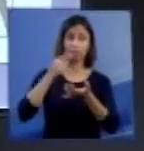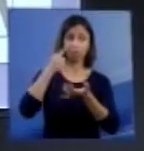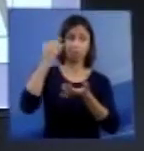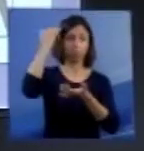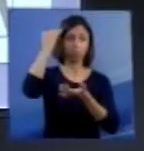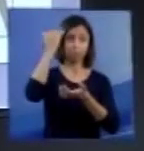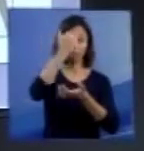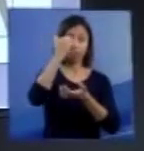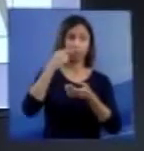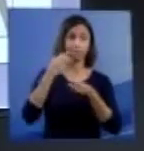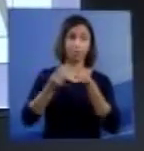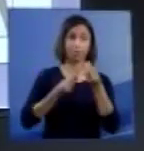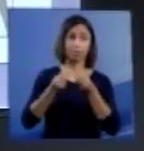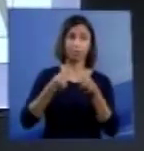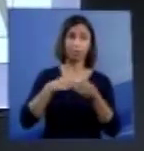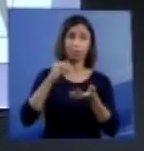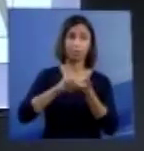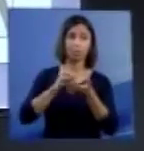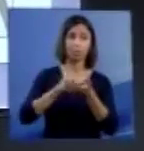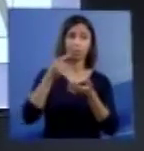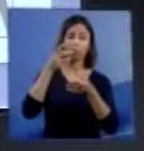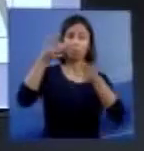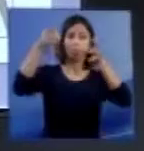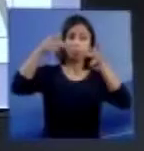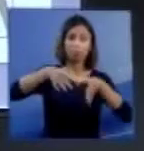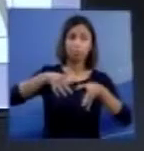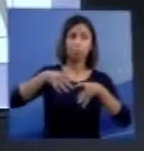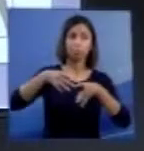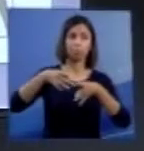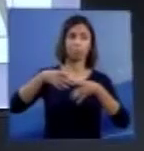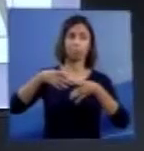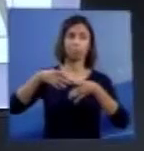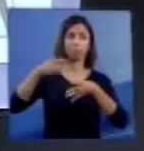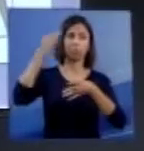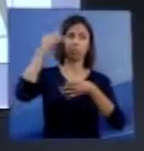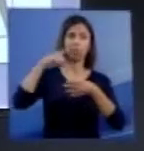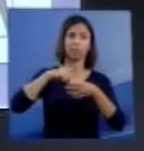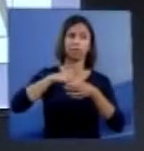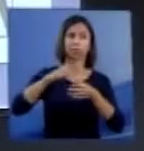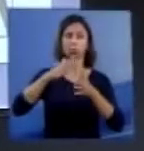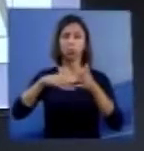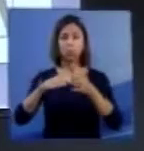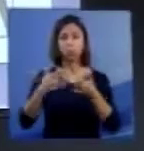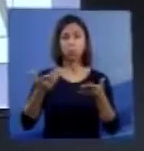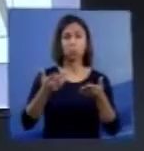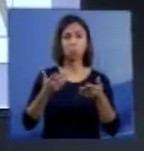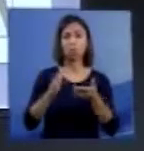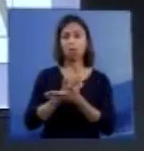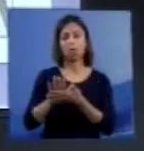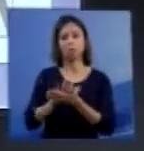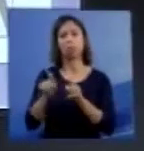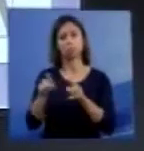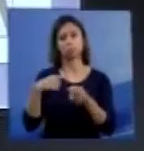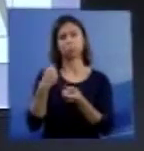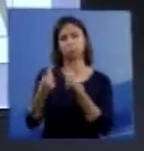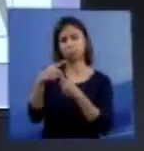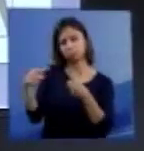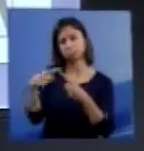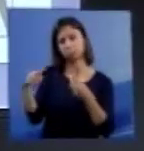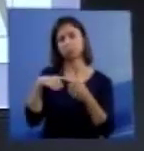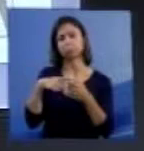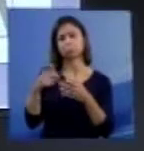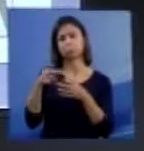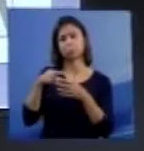podem estar sob a forma de resquícios. Ela não é um tudo ou nada, ela pode existir nessa área chamada cérebro